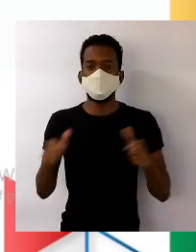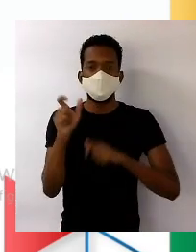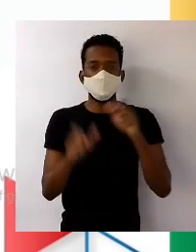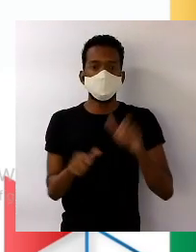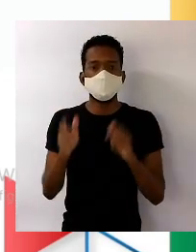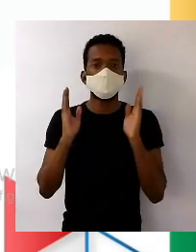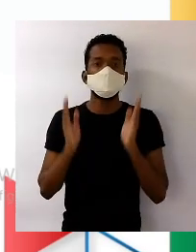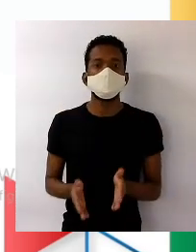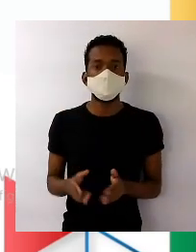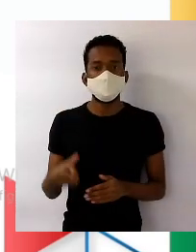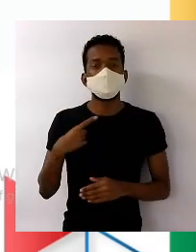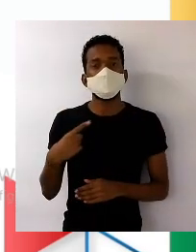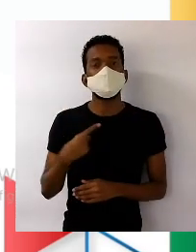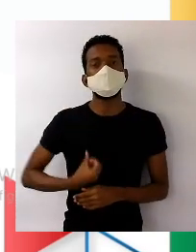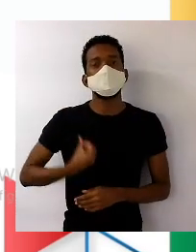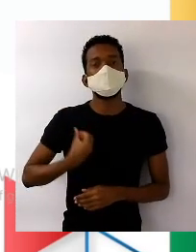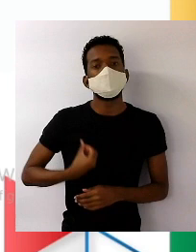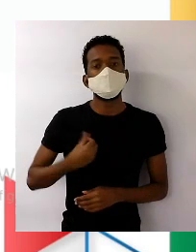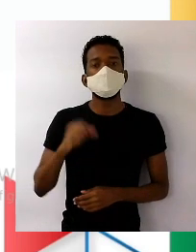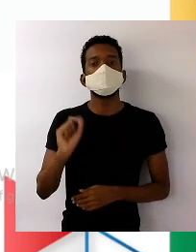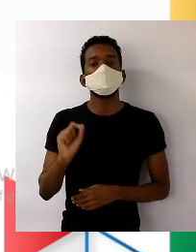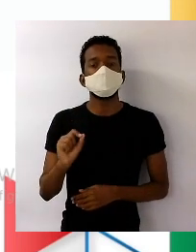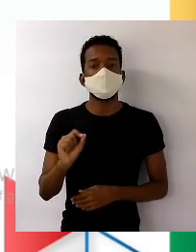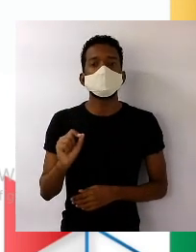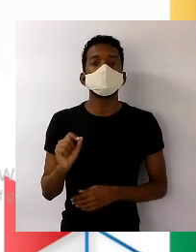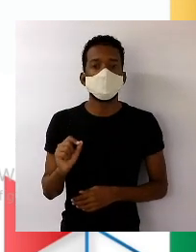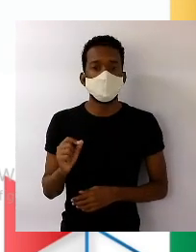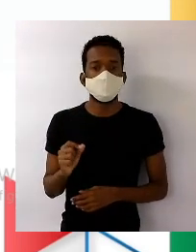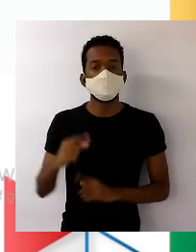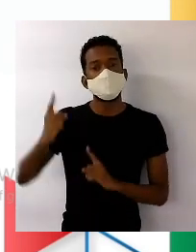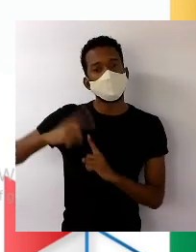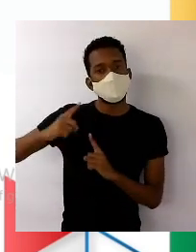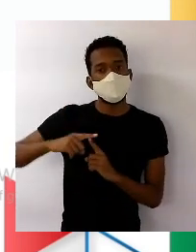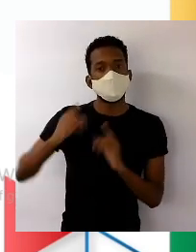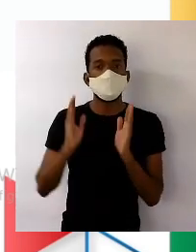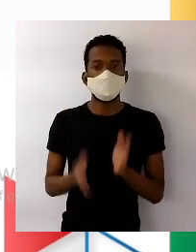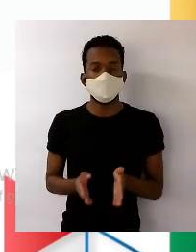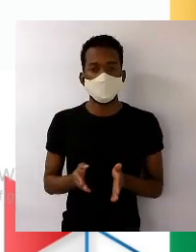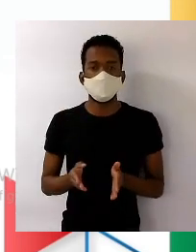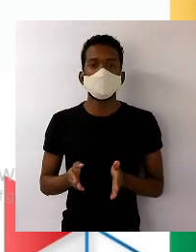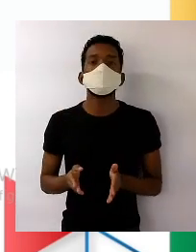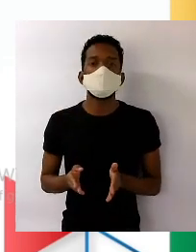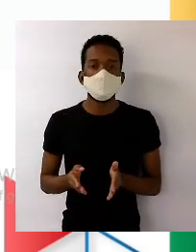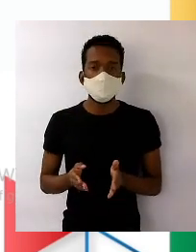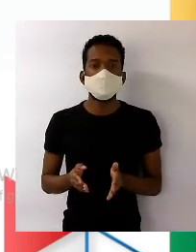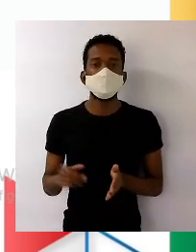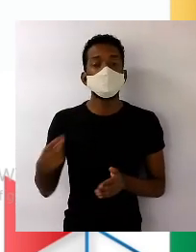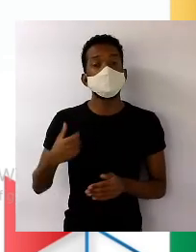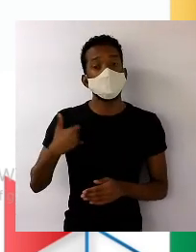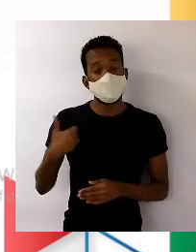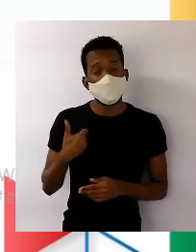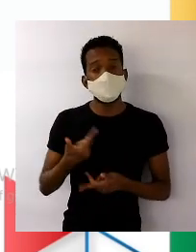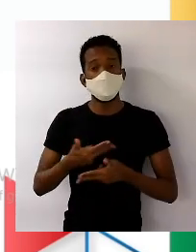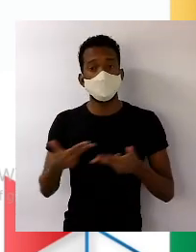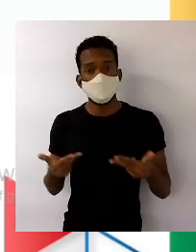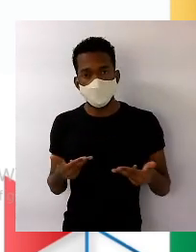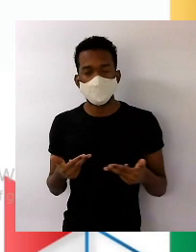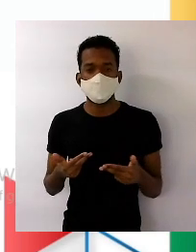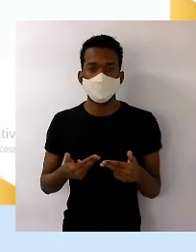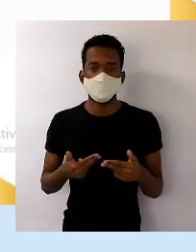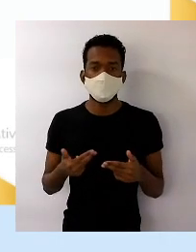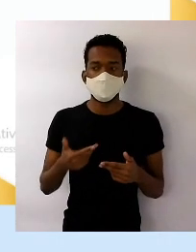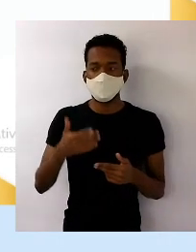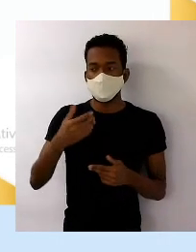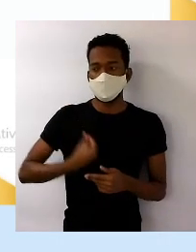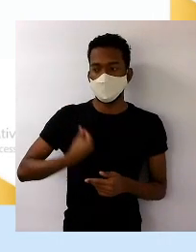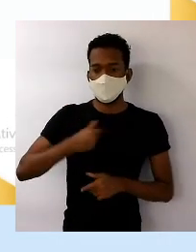ela teve um pico nas idades, no quantitativo de